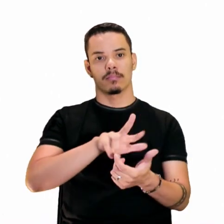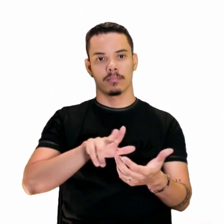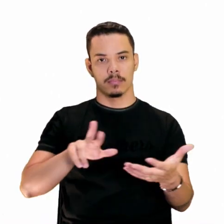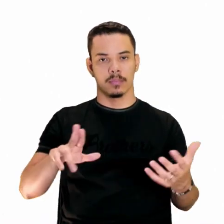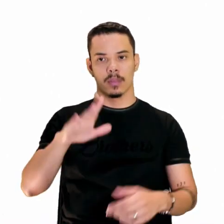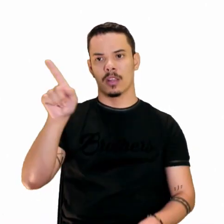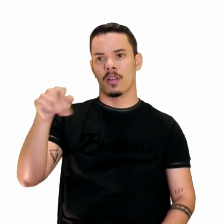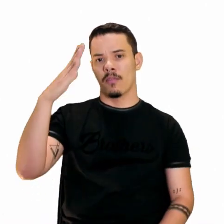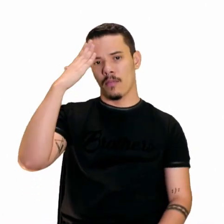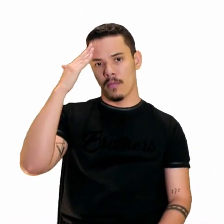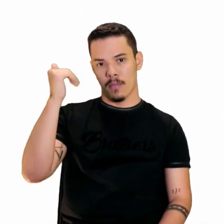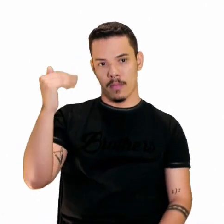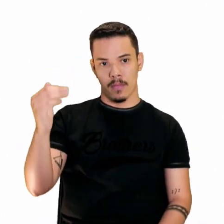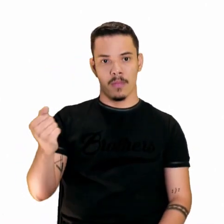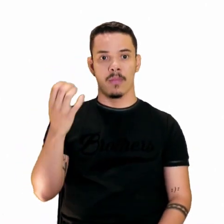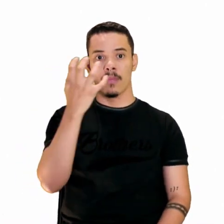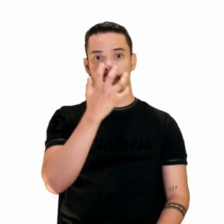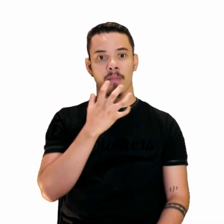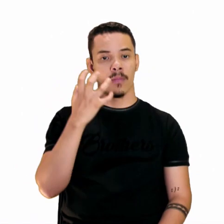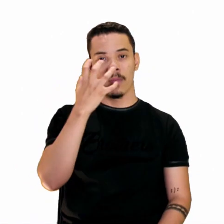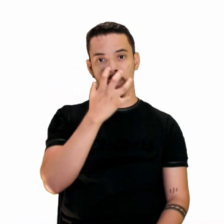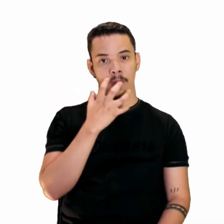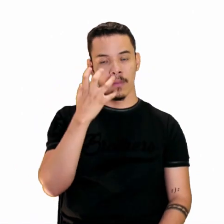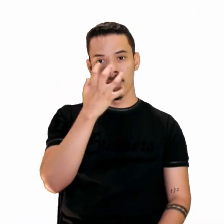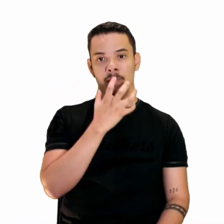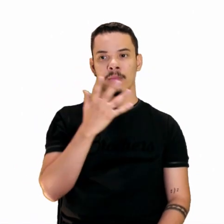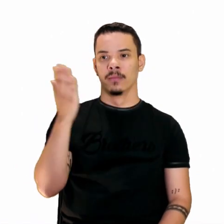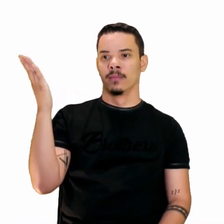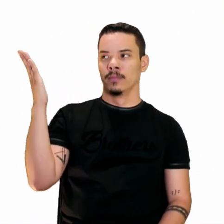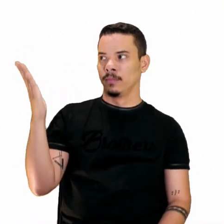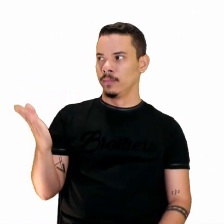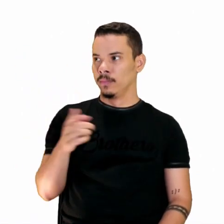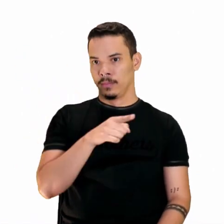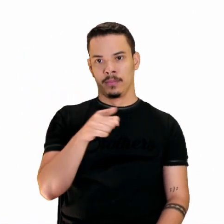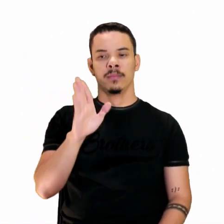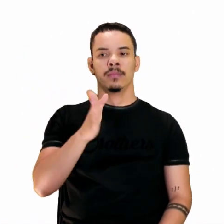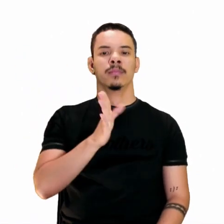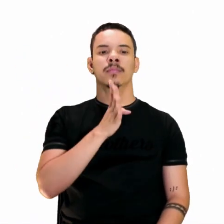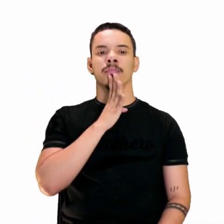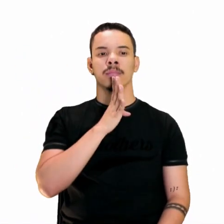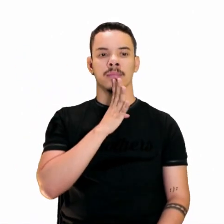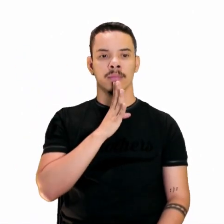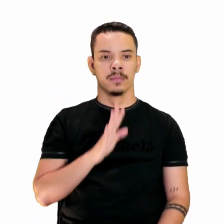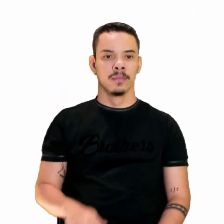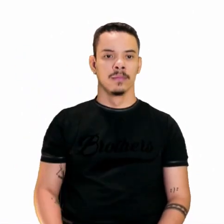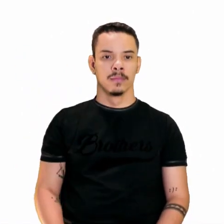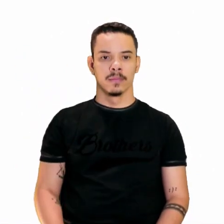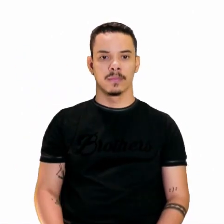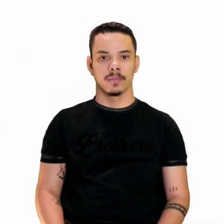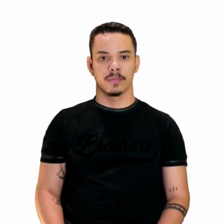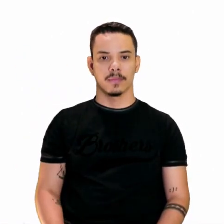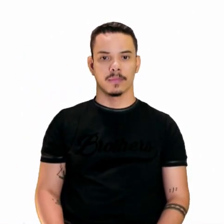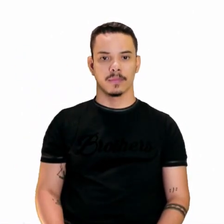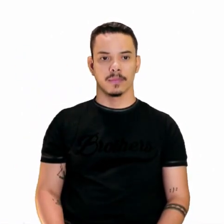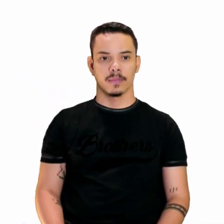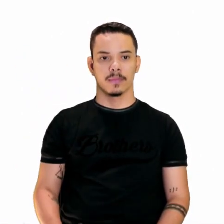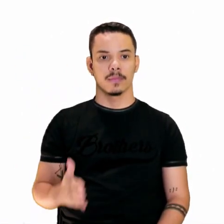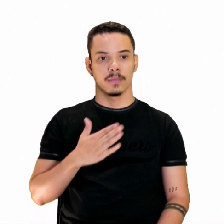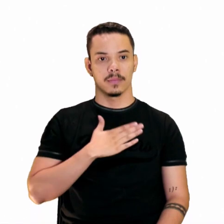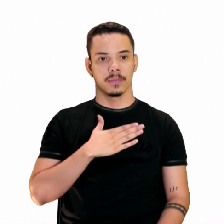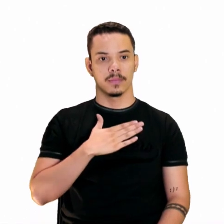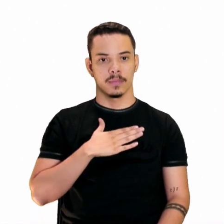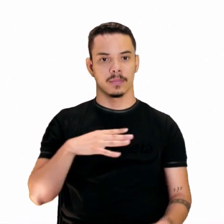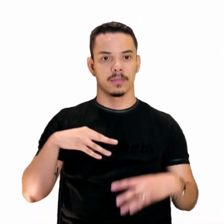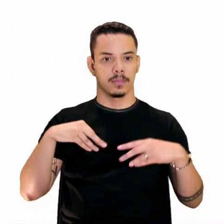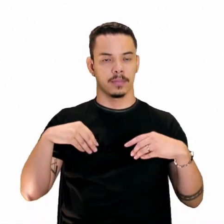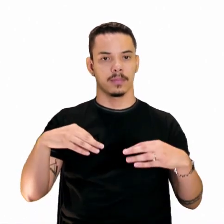famosa canção do exílio de Gonçalves Dias. Minha terra tem macieira da Califórnia,